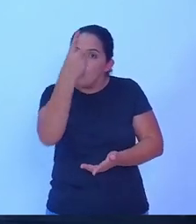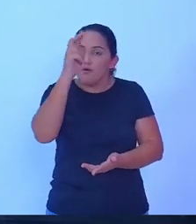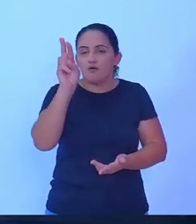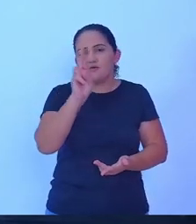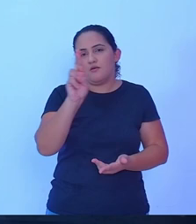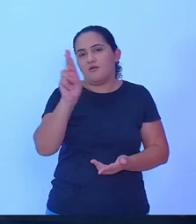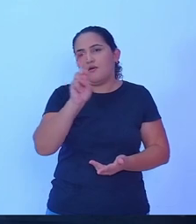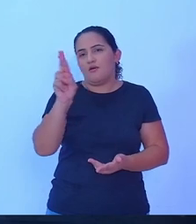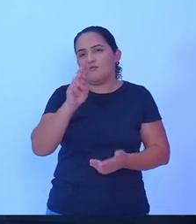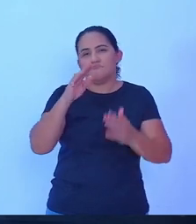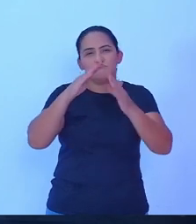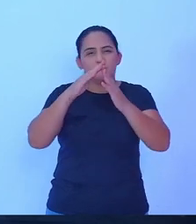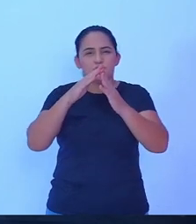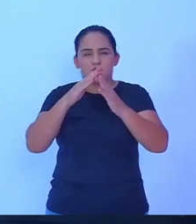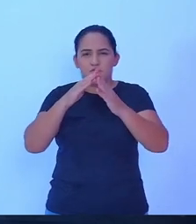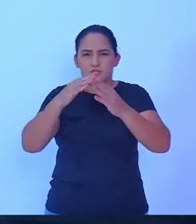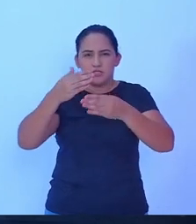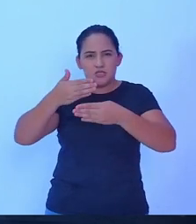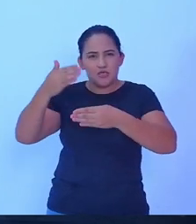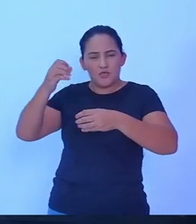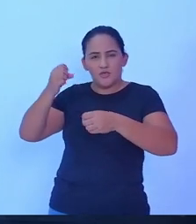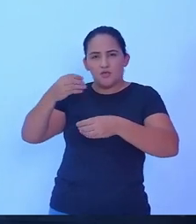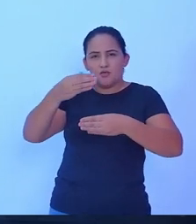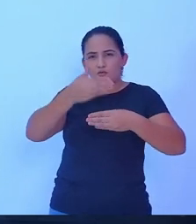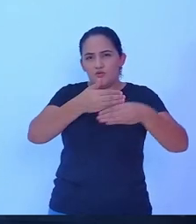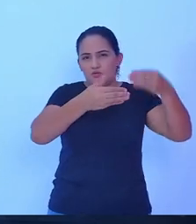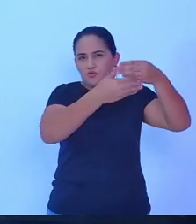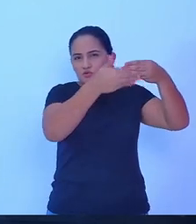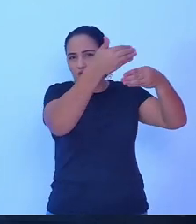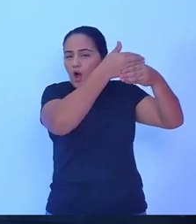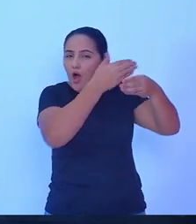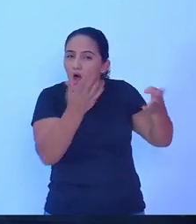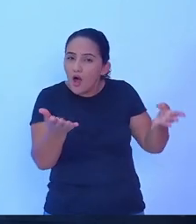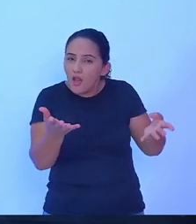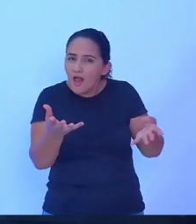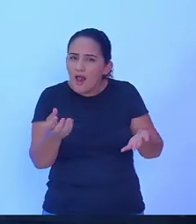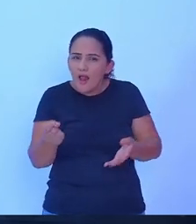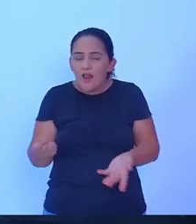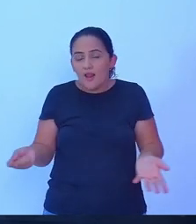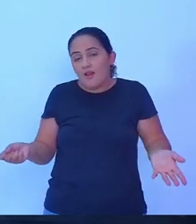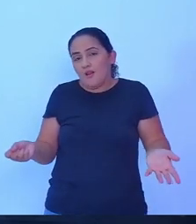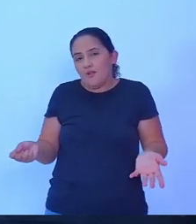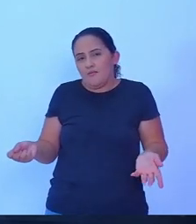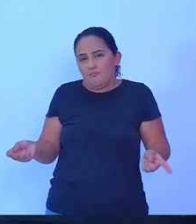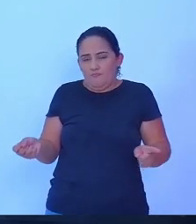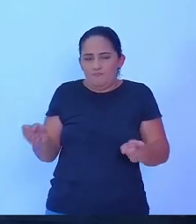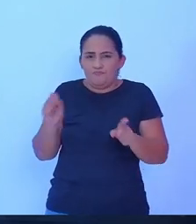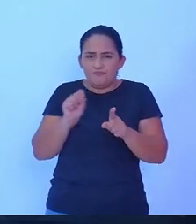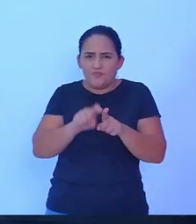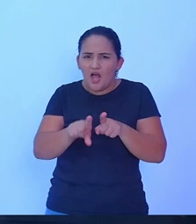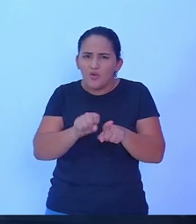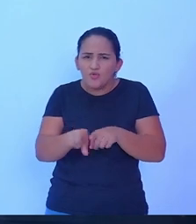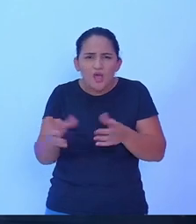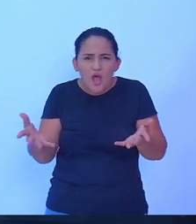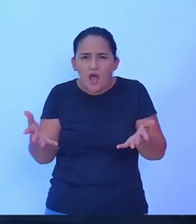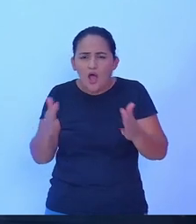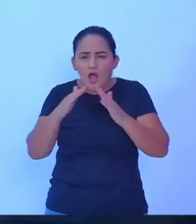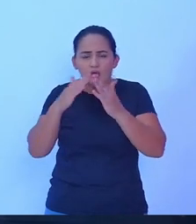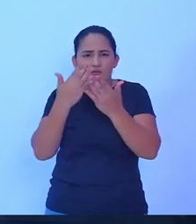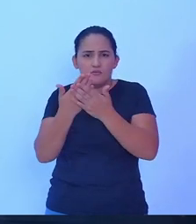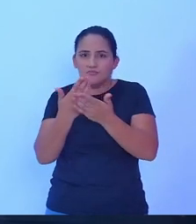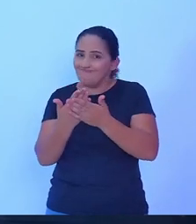educação, para escolas, para locação de escolas, nos tempos atuais, é inaceitável. Fazer